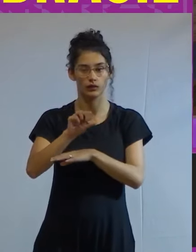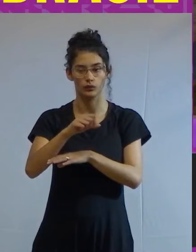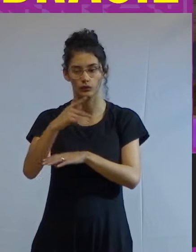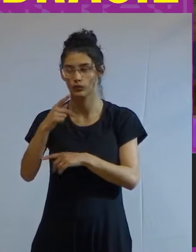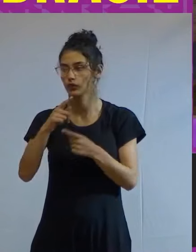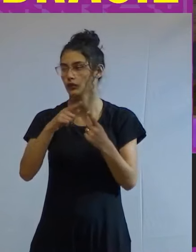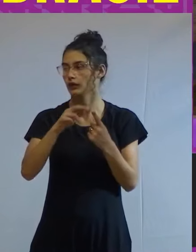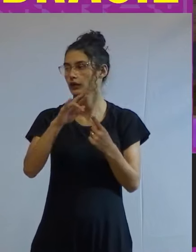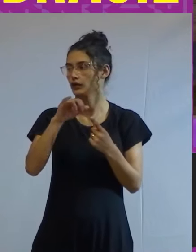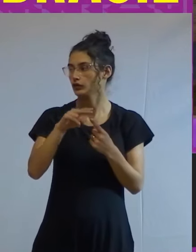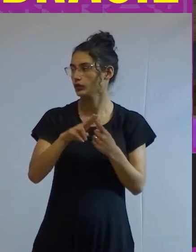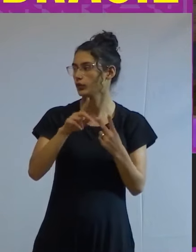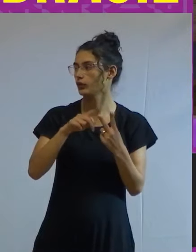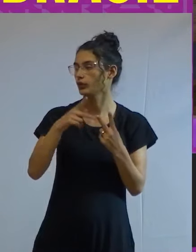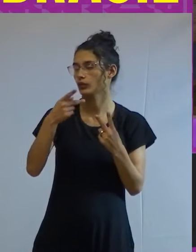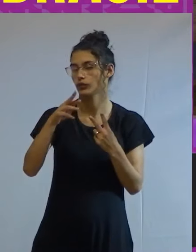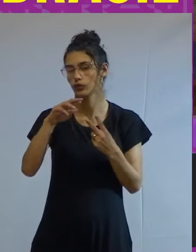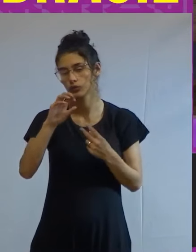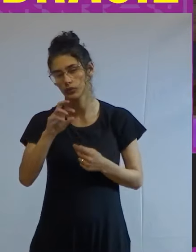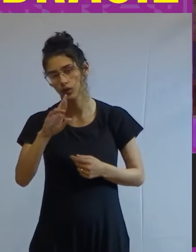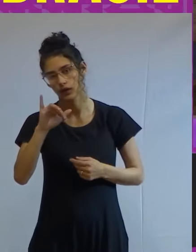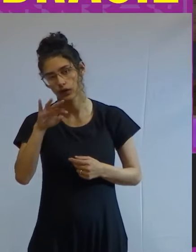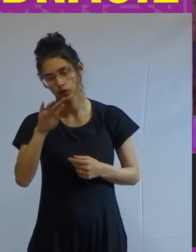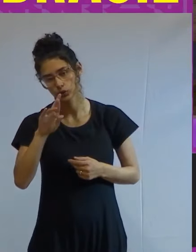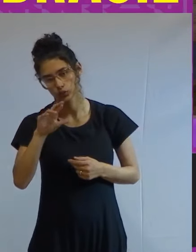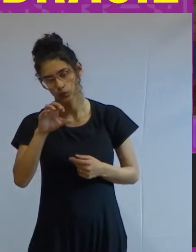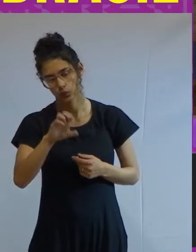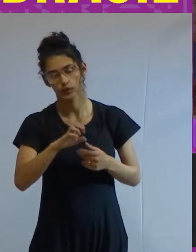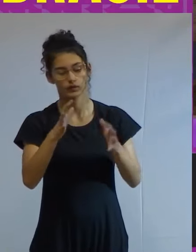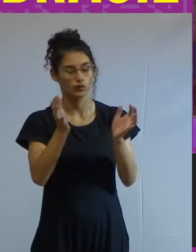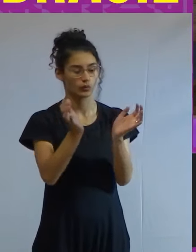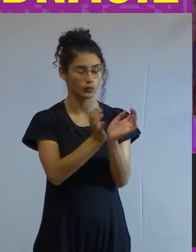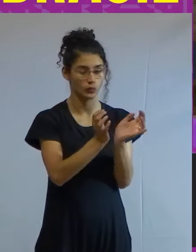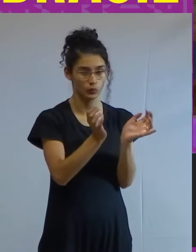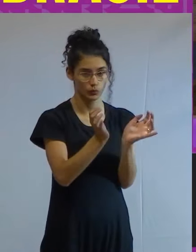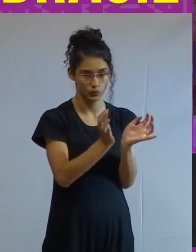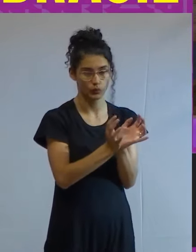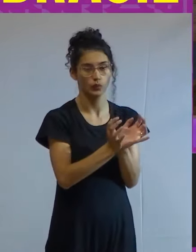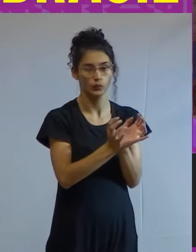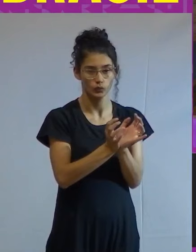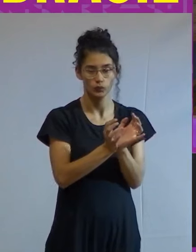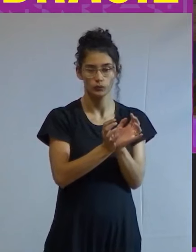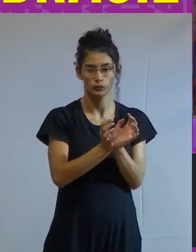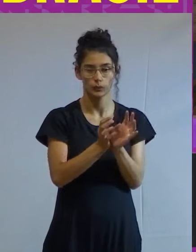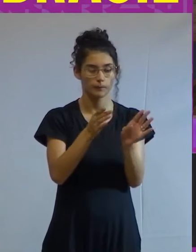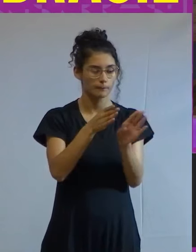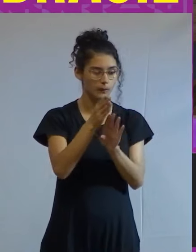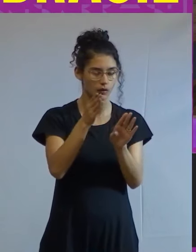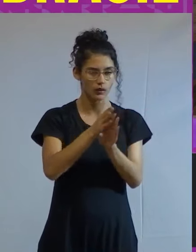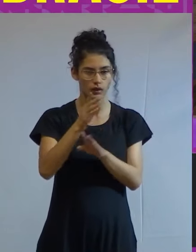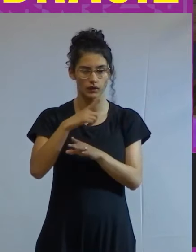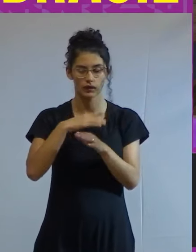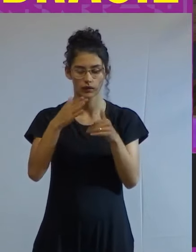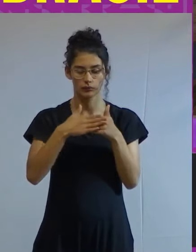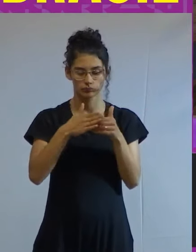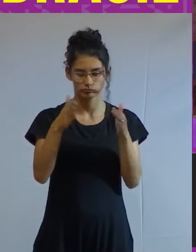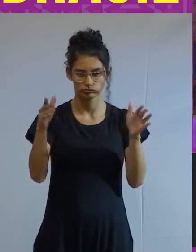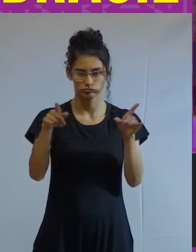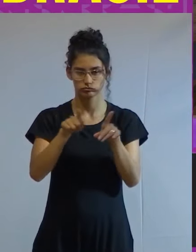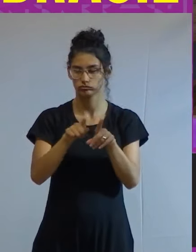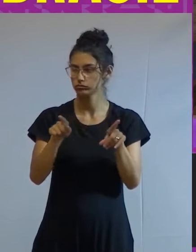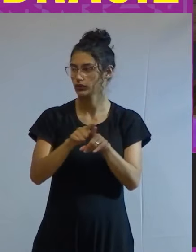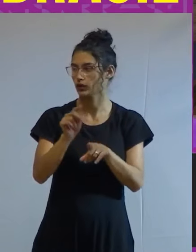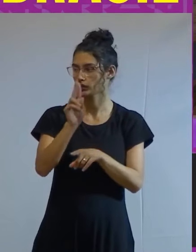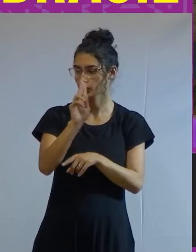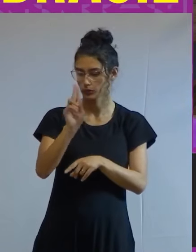reitor os pro-reitores à comissão consultiva na abertura eu